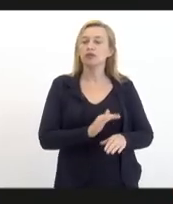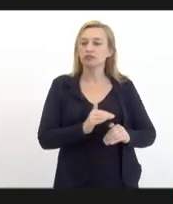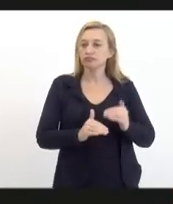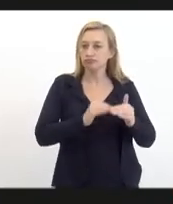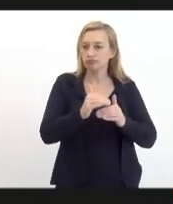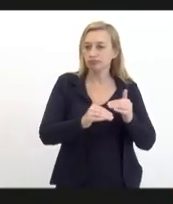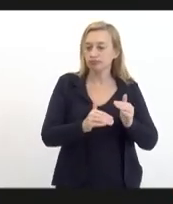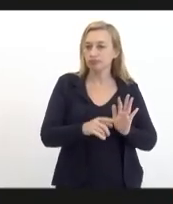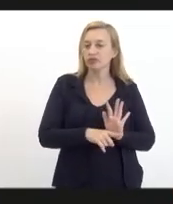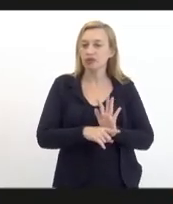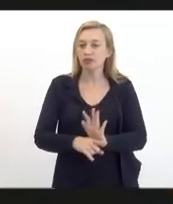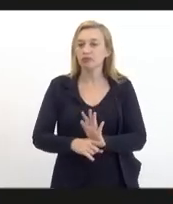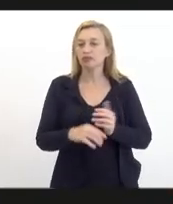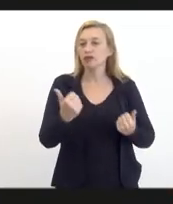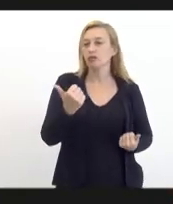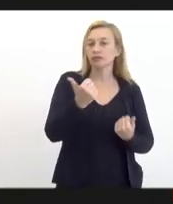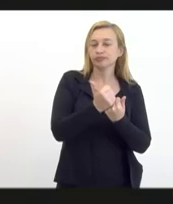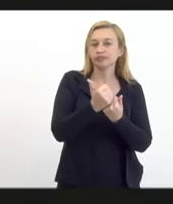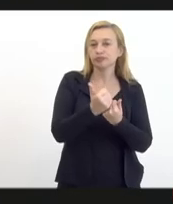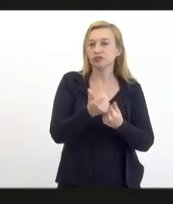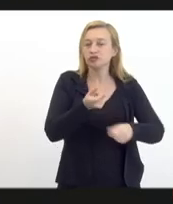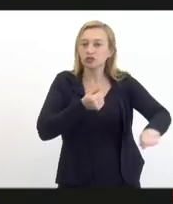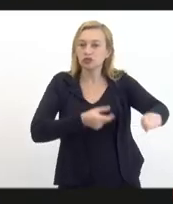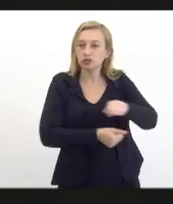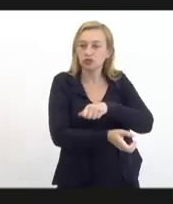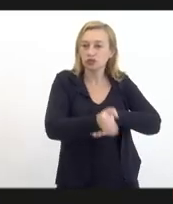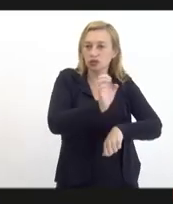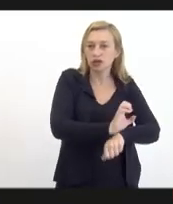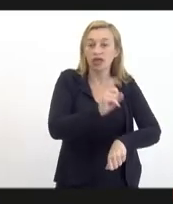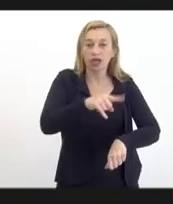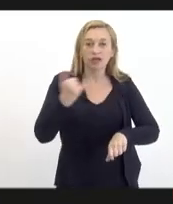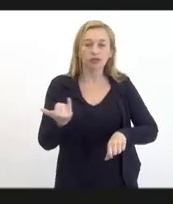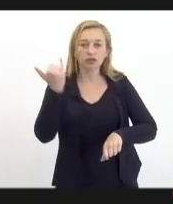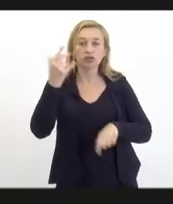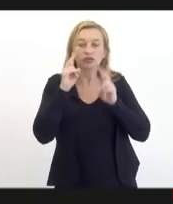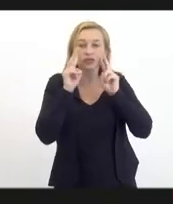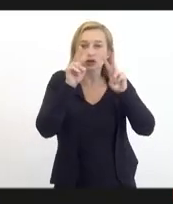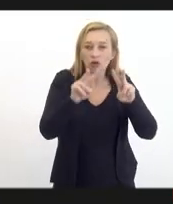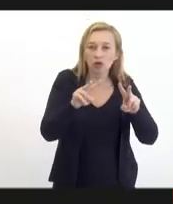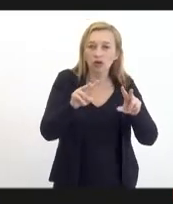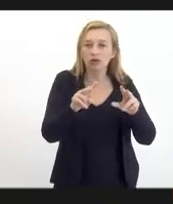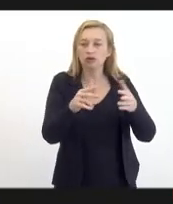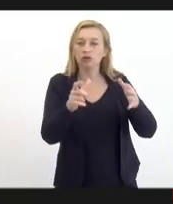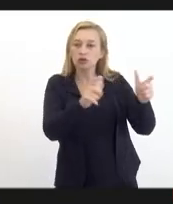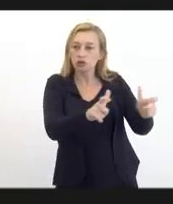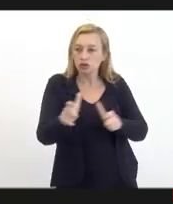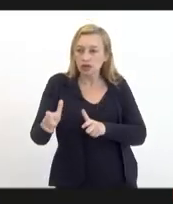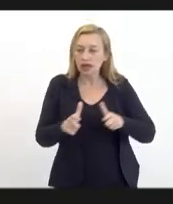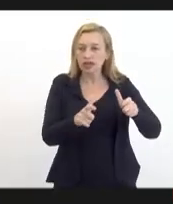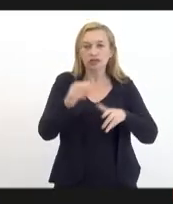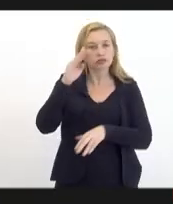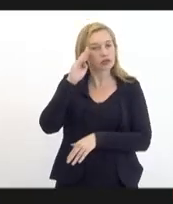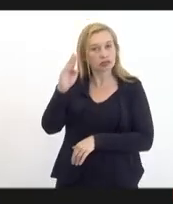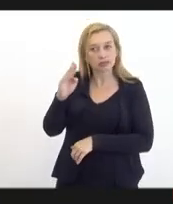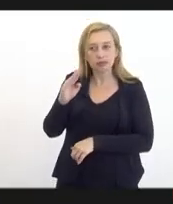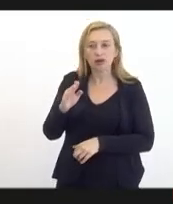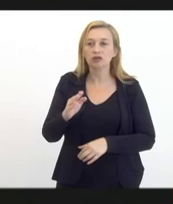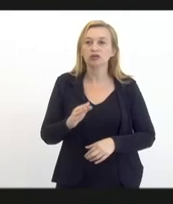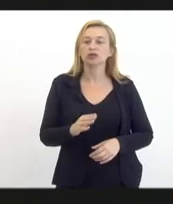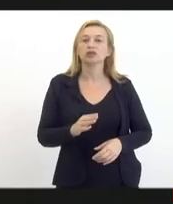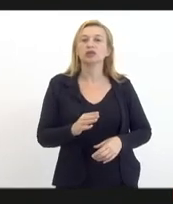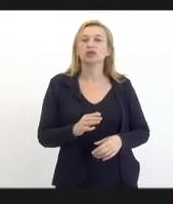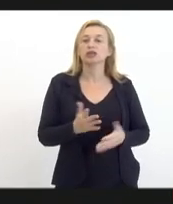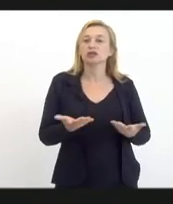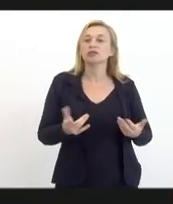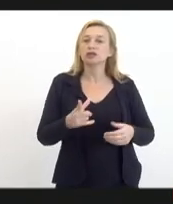e ter esse apoio do Fundo Soberano é importantíssimo para que você olhe os pontos específicos. Aquele feijão com arroz, para que